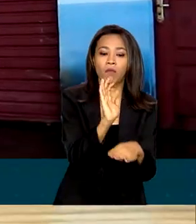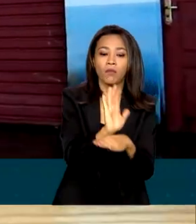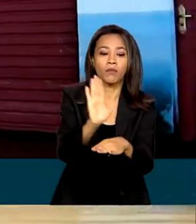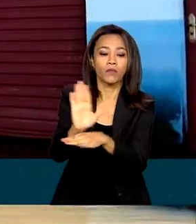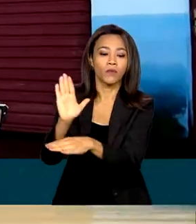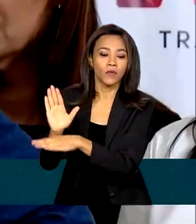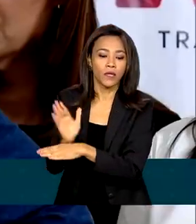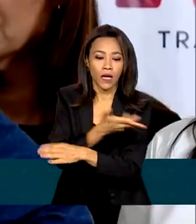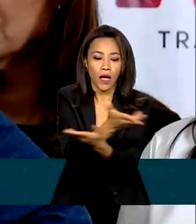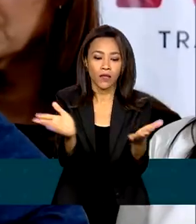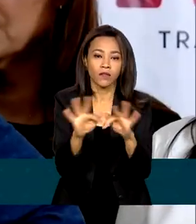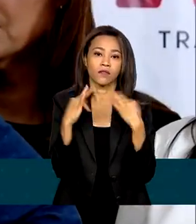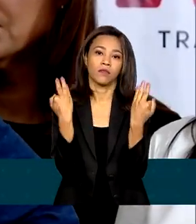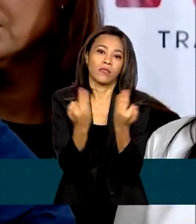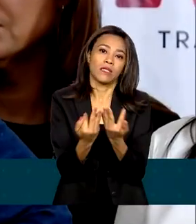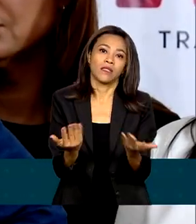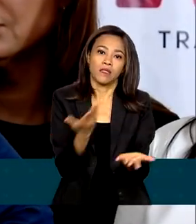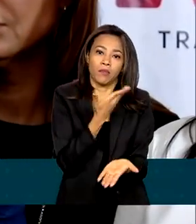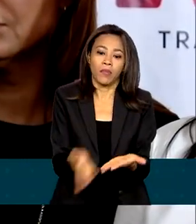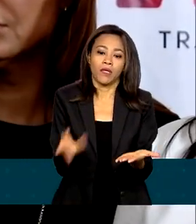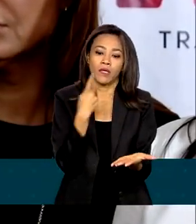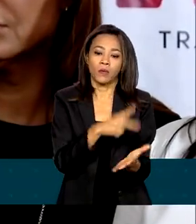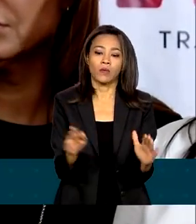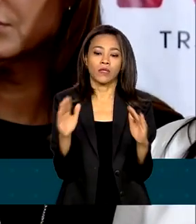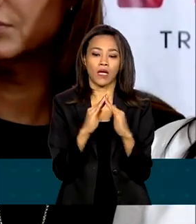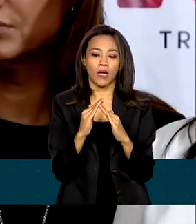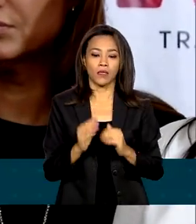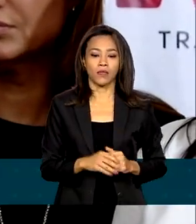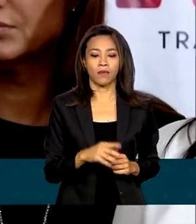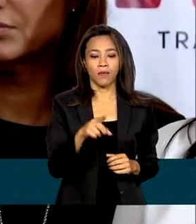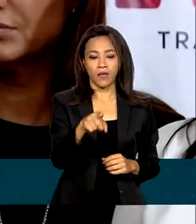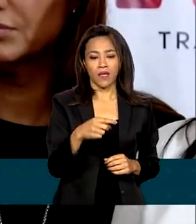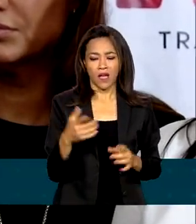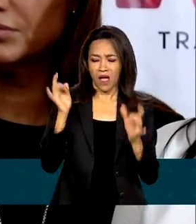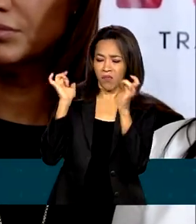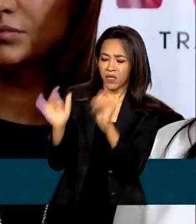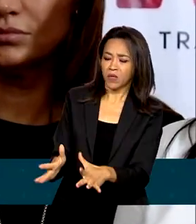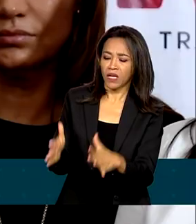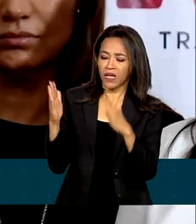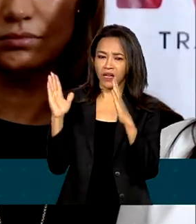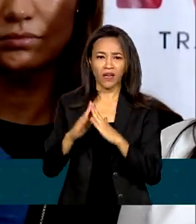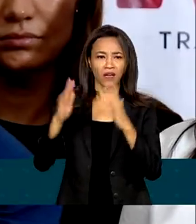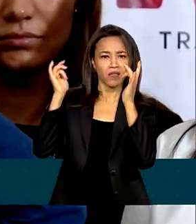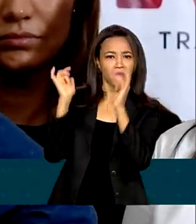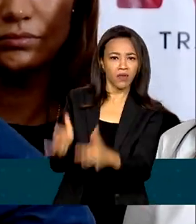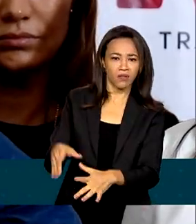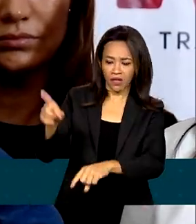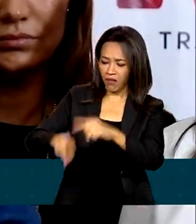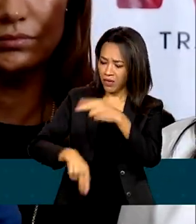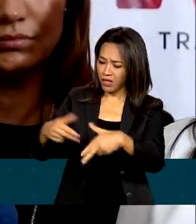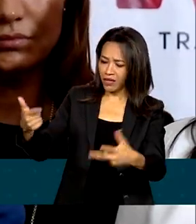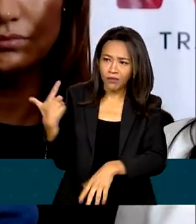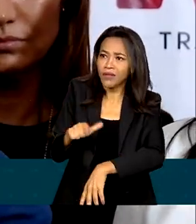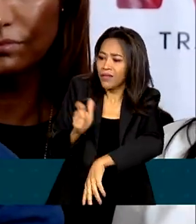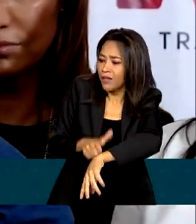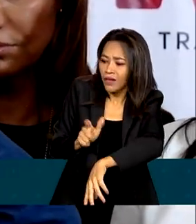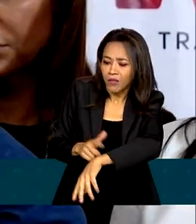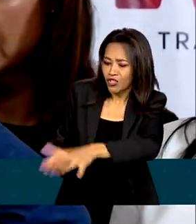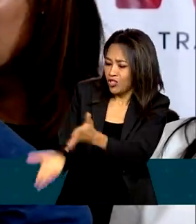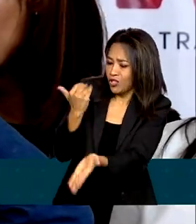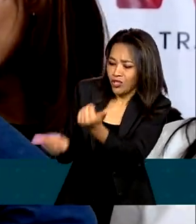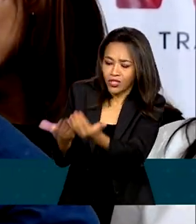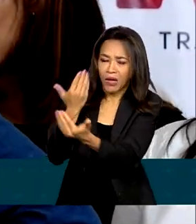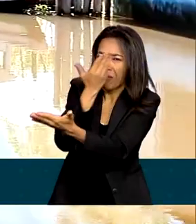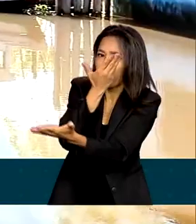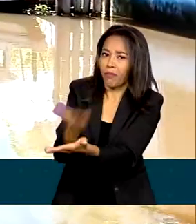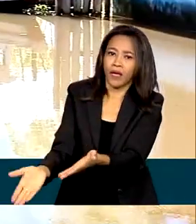desabrigadas. Eu sei o que esse povo passa a deixar sua casa, deixar seus móveis. Às vezes não tem tempo de tirar, perde